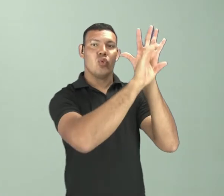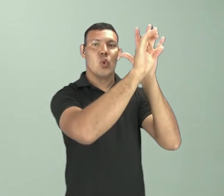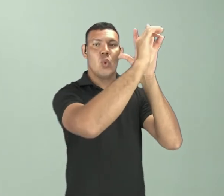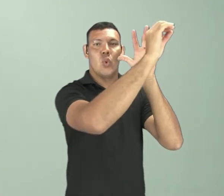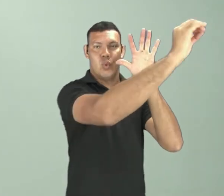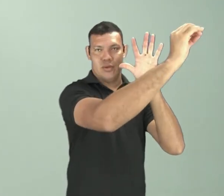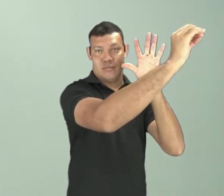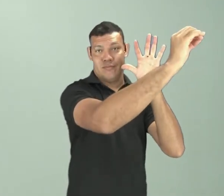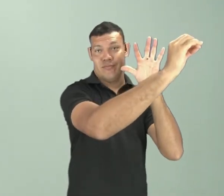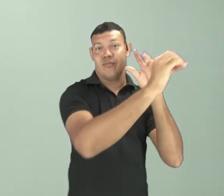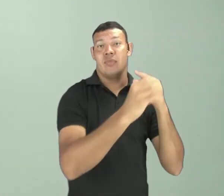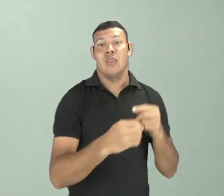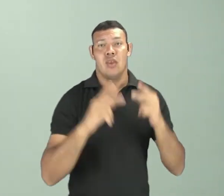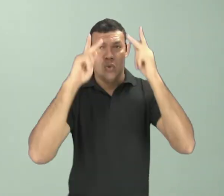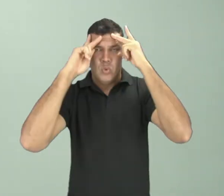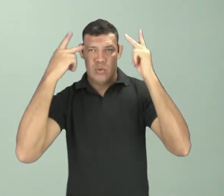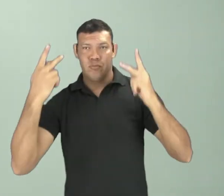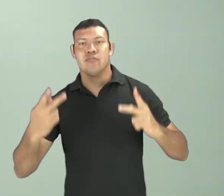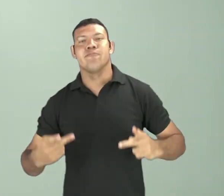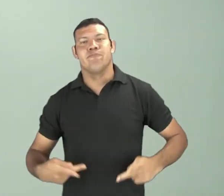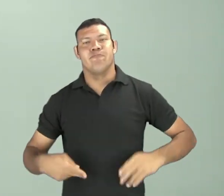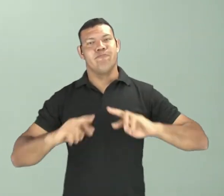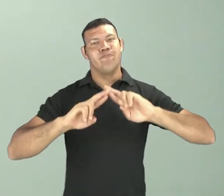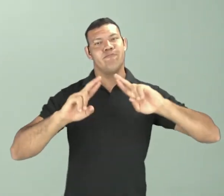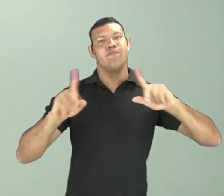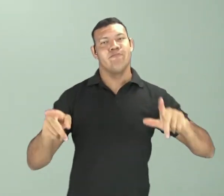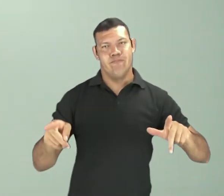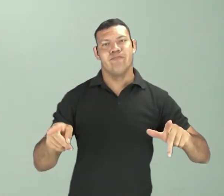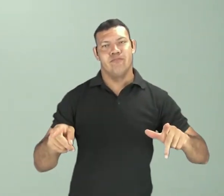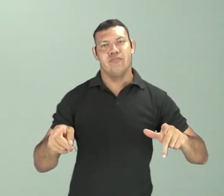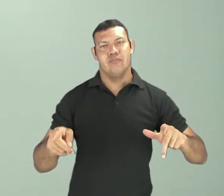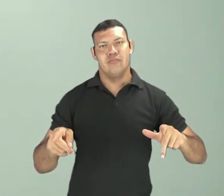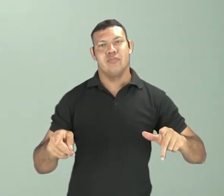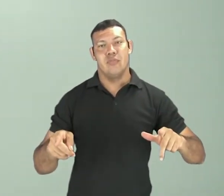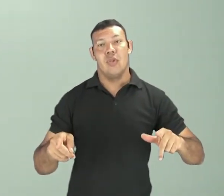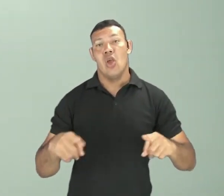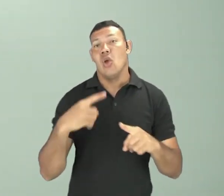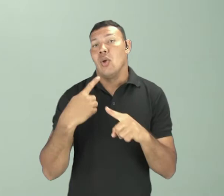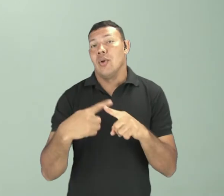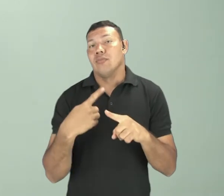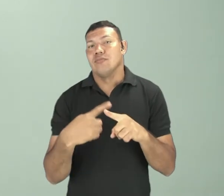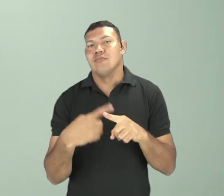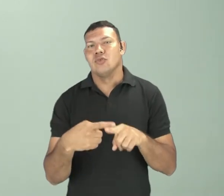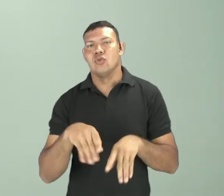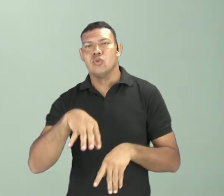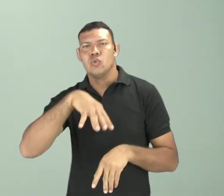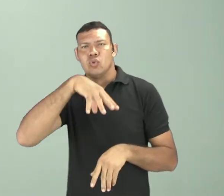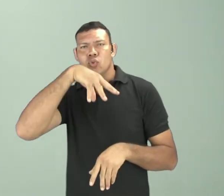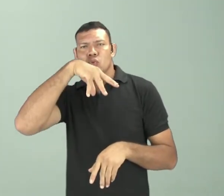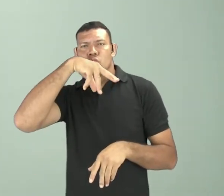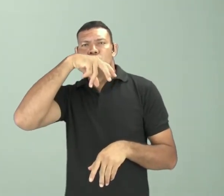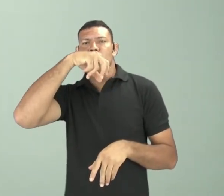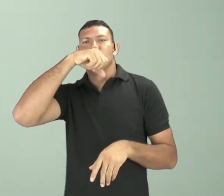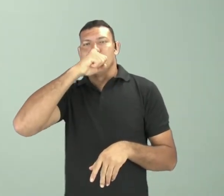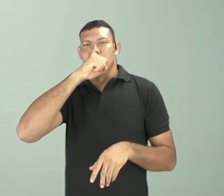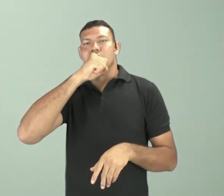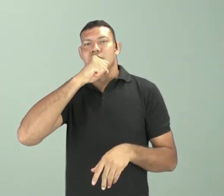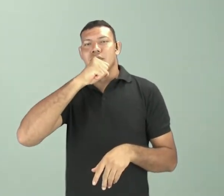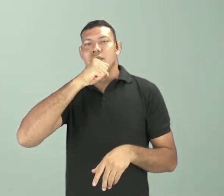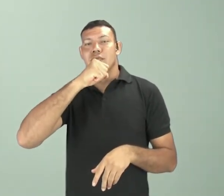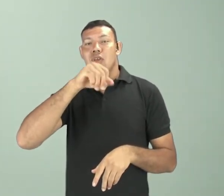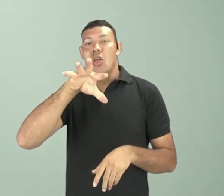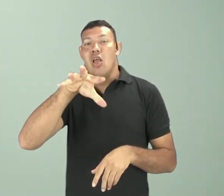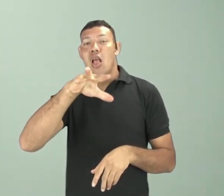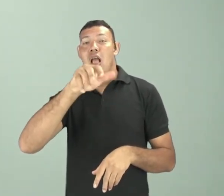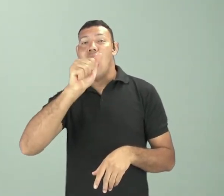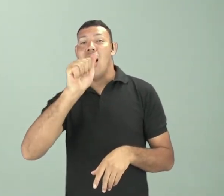retorna à atmosfera, pois a partir da respiração nós utilizamos oxigênio